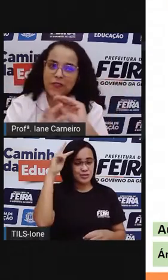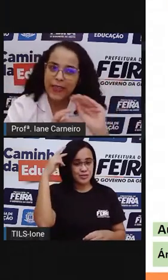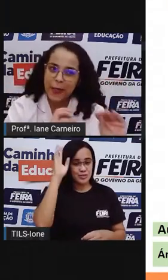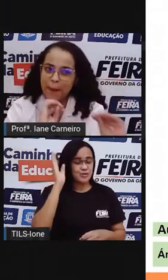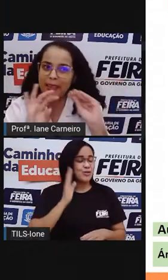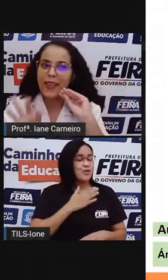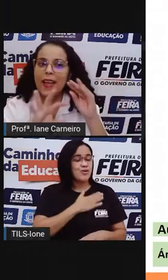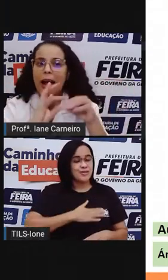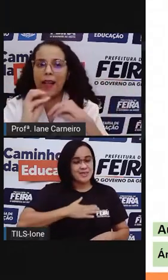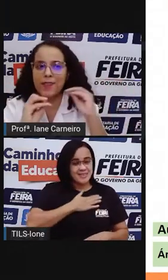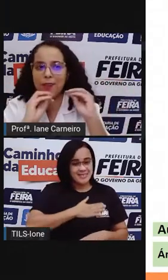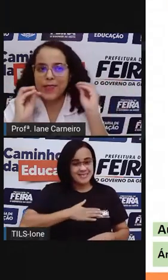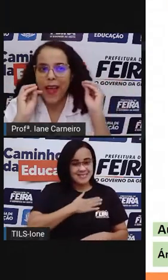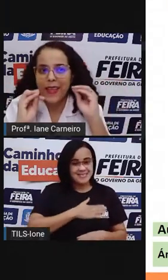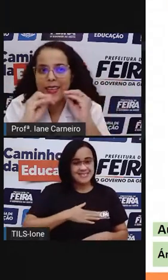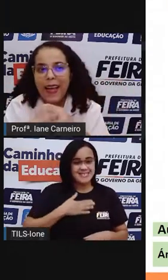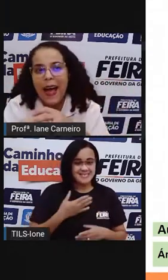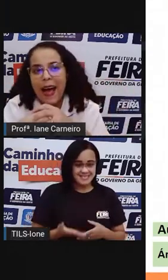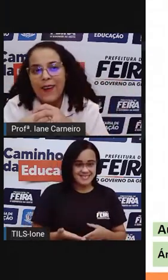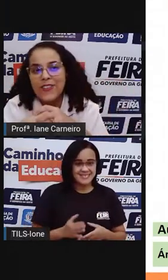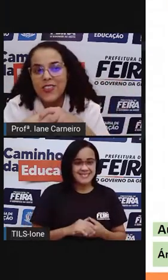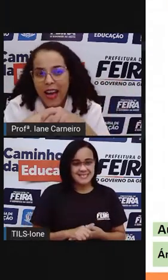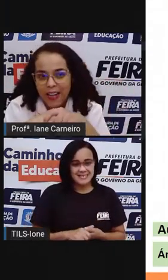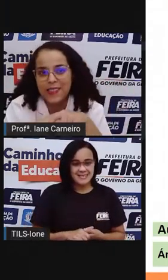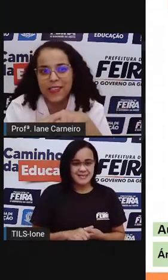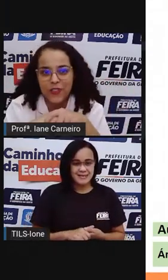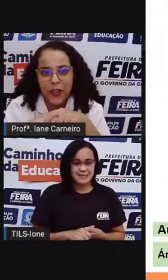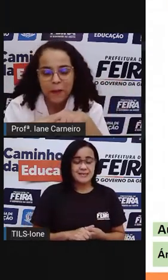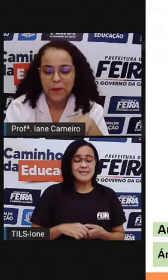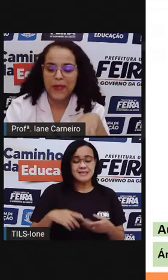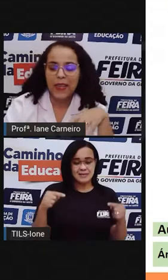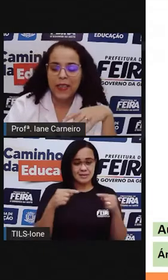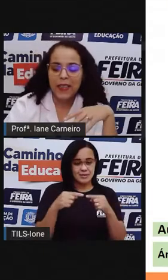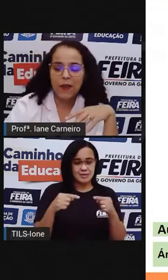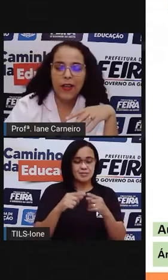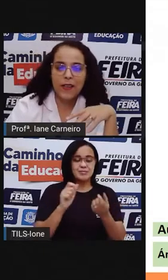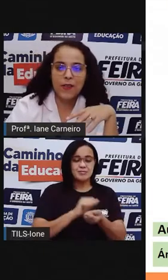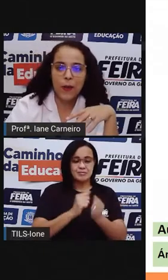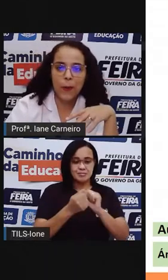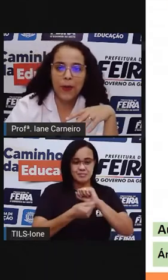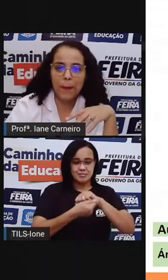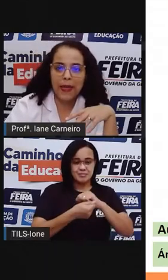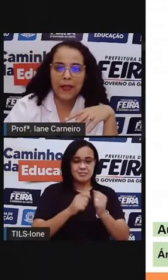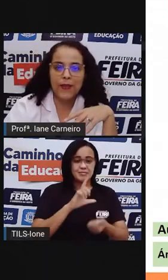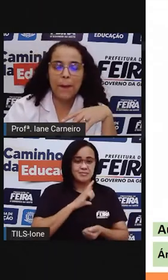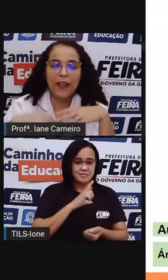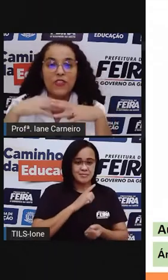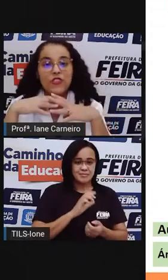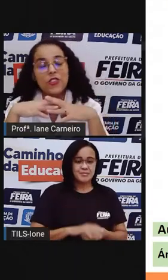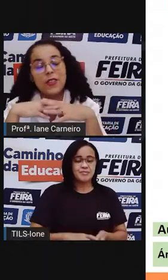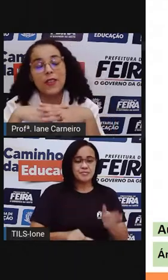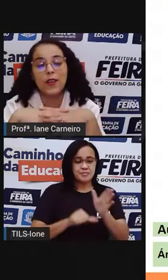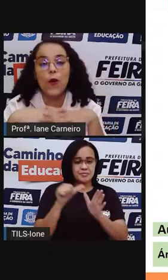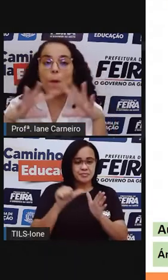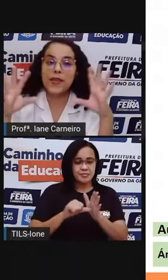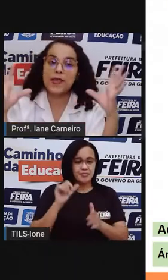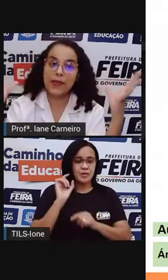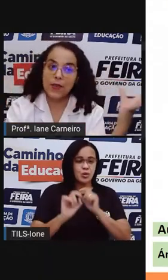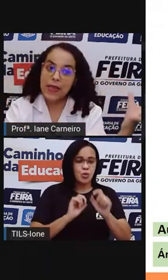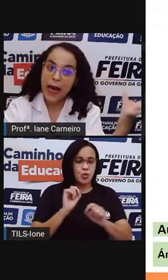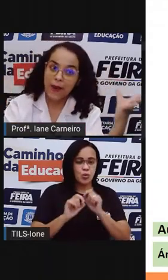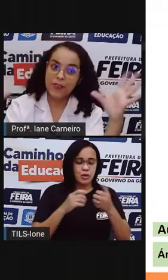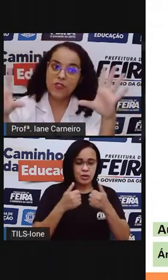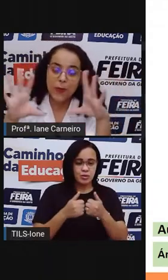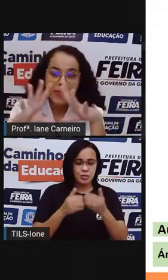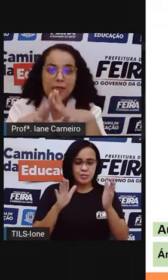e a gente vai também associar aí a aula de arte, tá joia? Então, olha só, primeiro, né? Para a gente começar